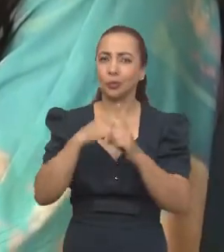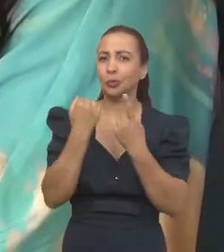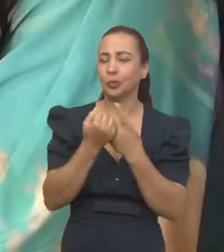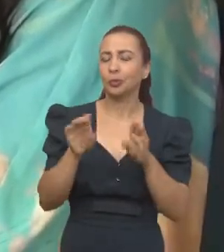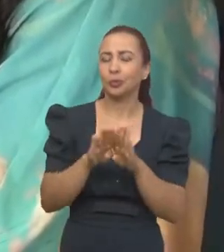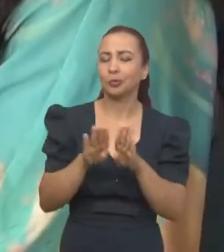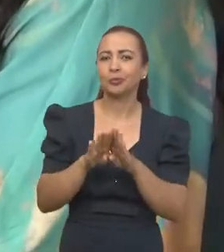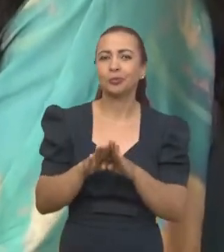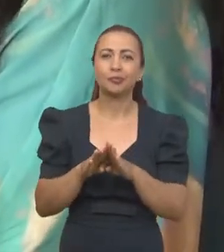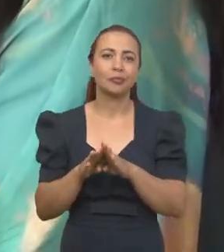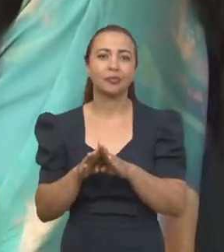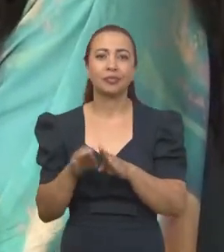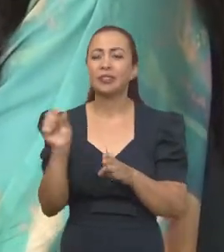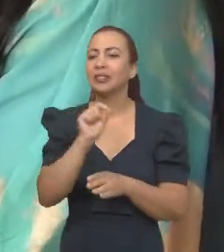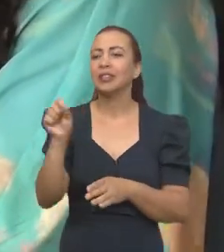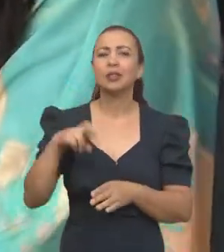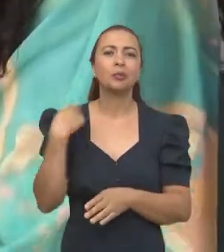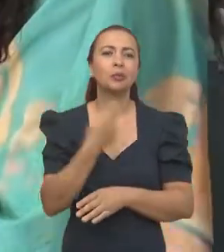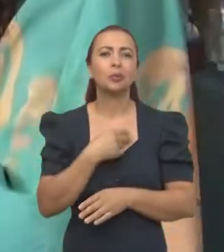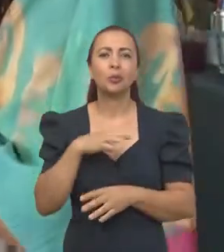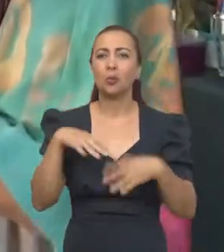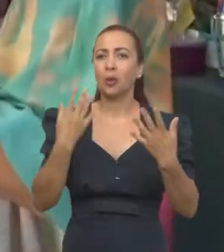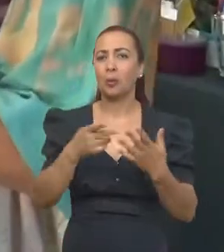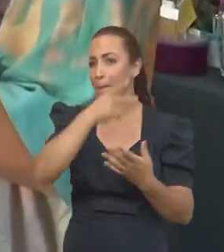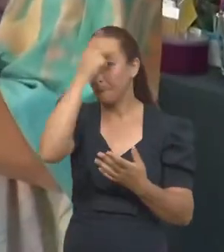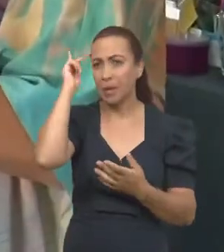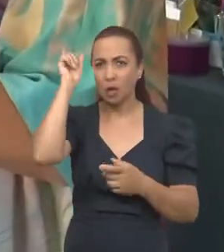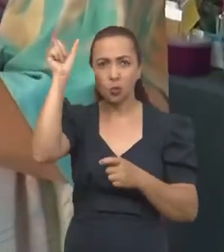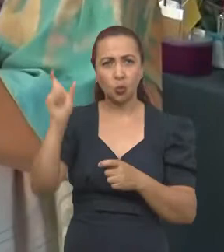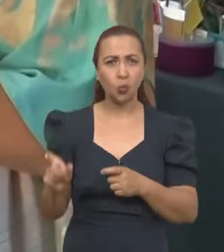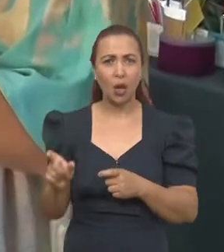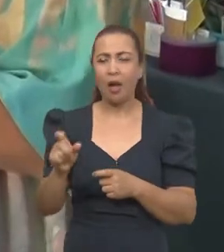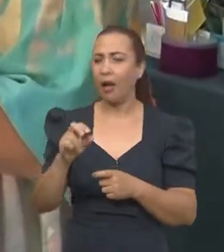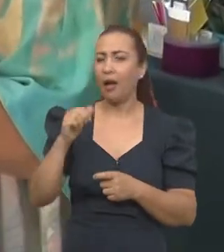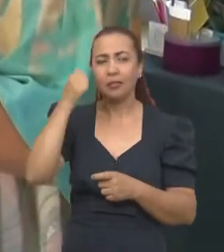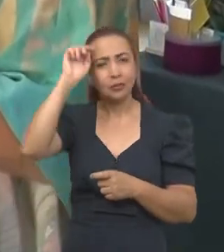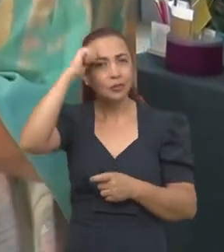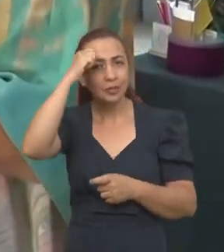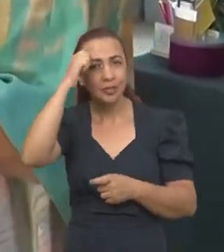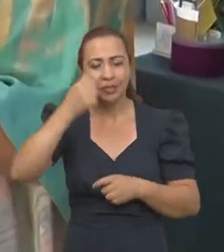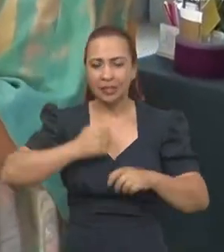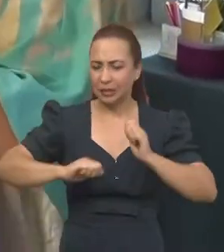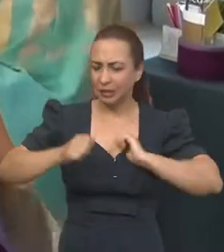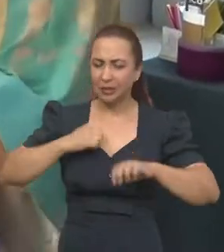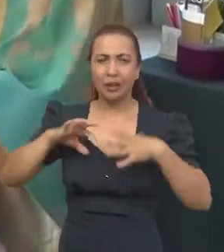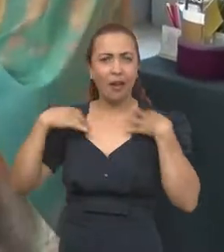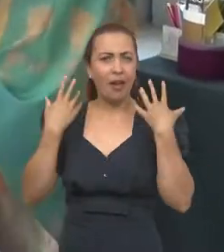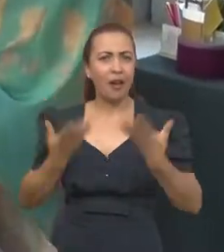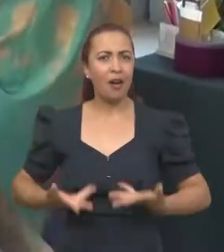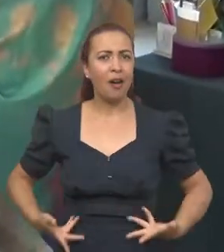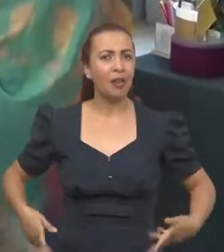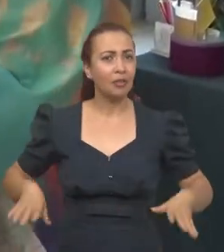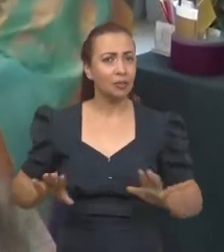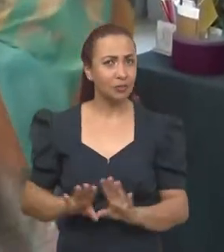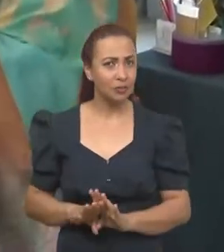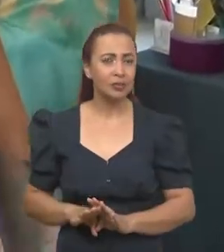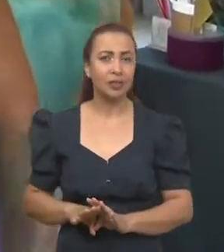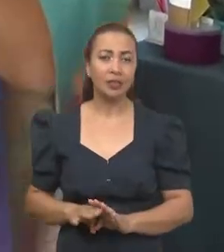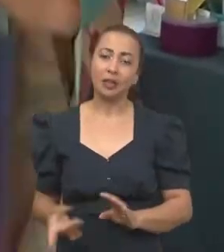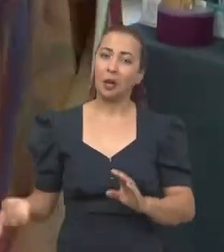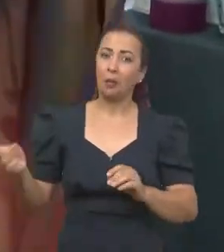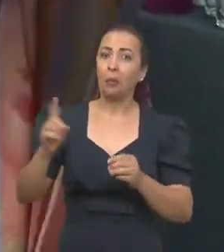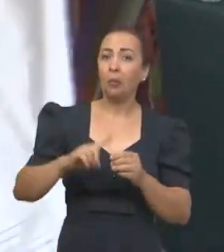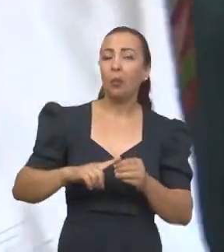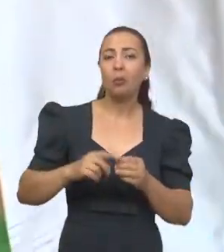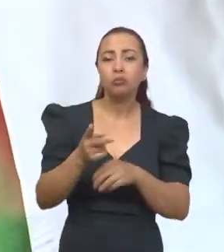contexto de quem somos nós enquanto pessoas negras, né, a gente teve essa inquietação de se vestir, então a gente buscou trazer